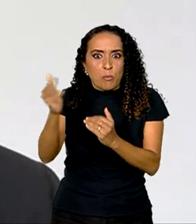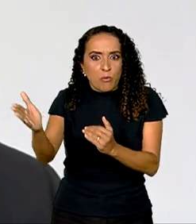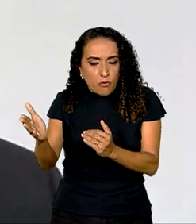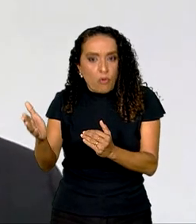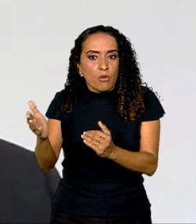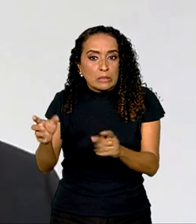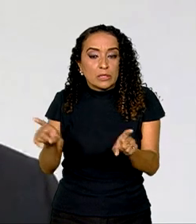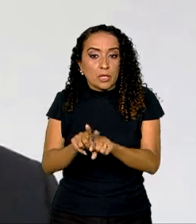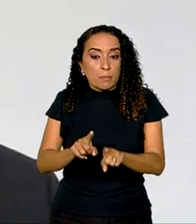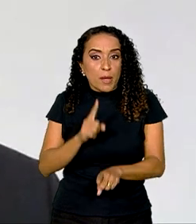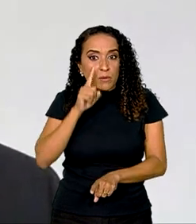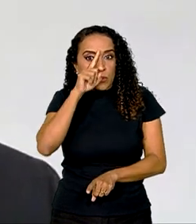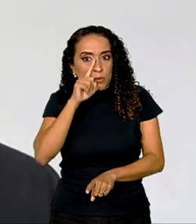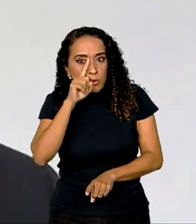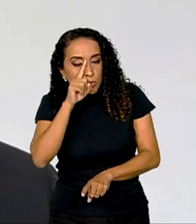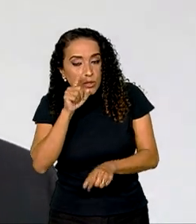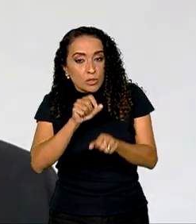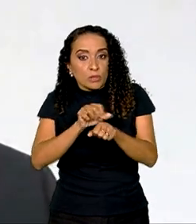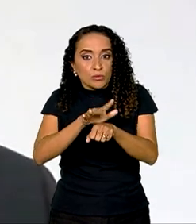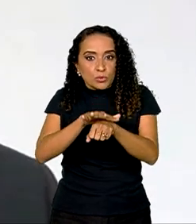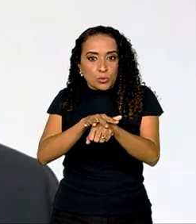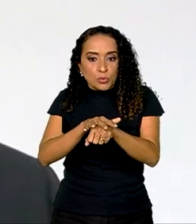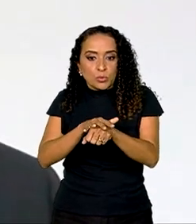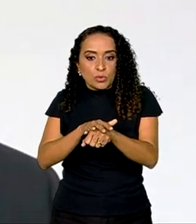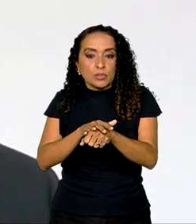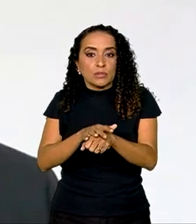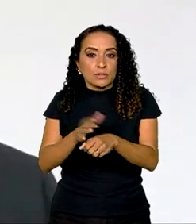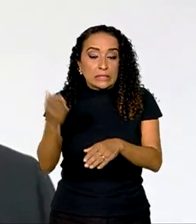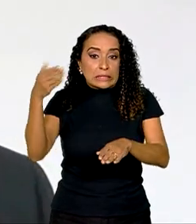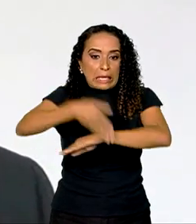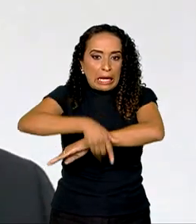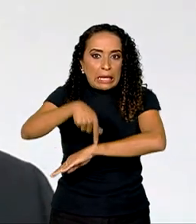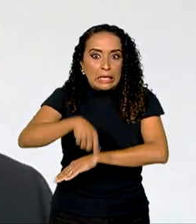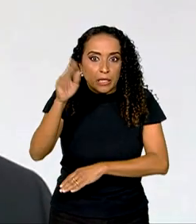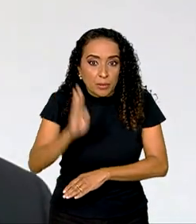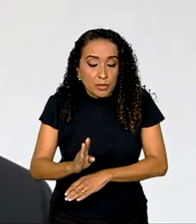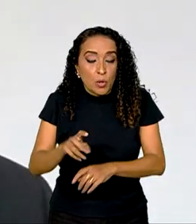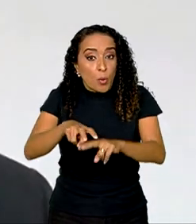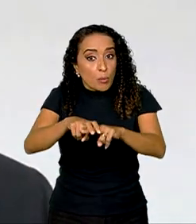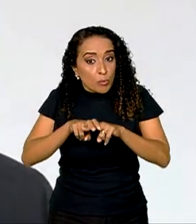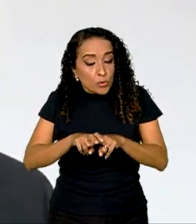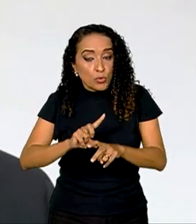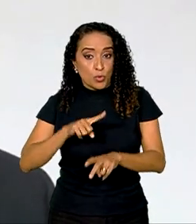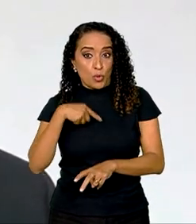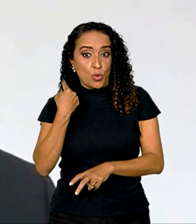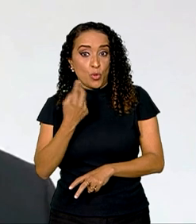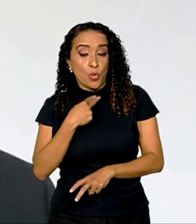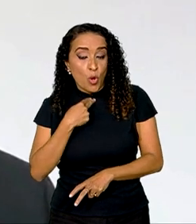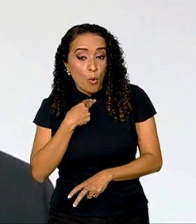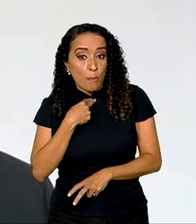e um risco da doença entrar no nosso país. Por isso que nós não podemos